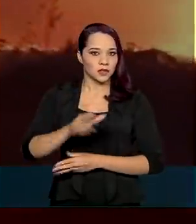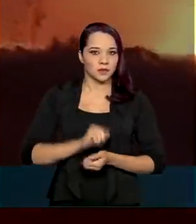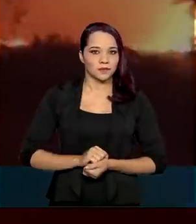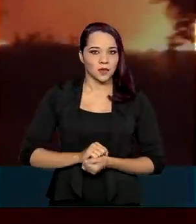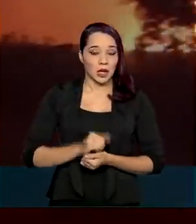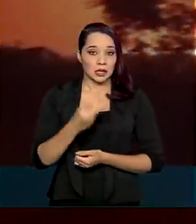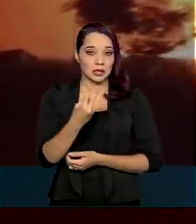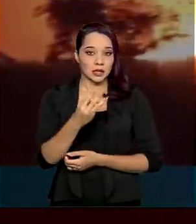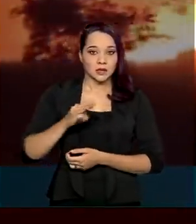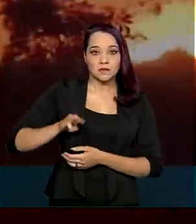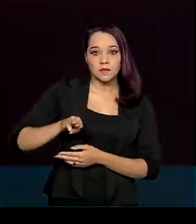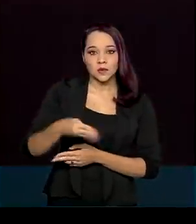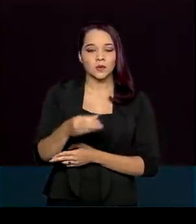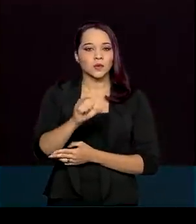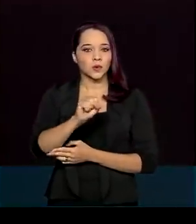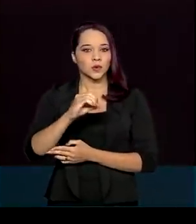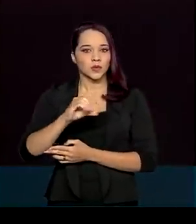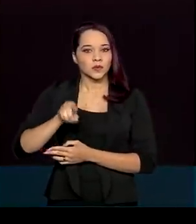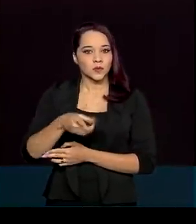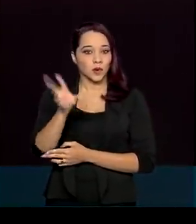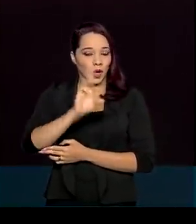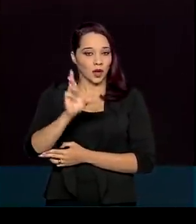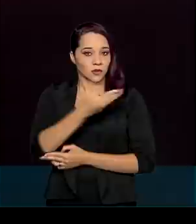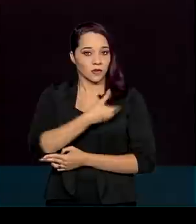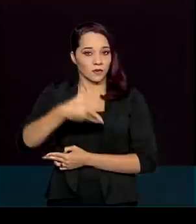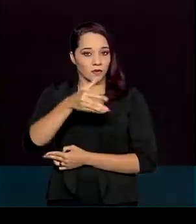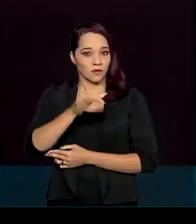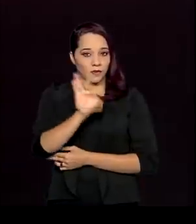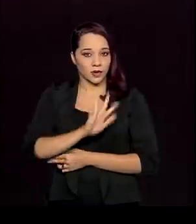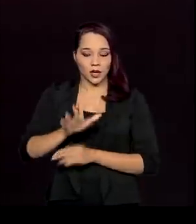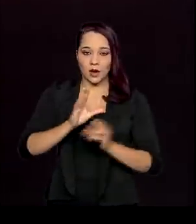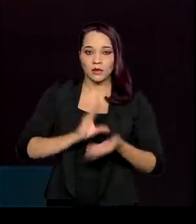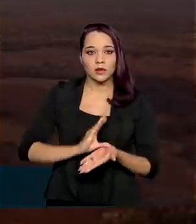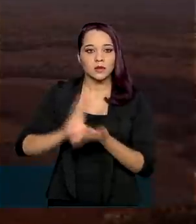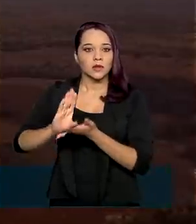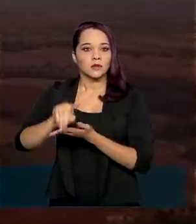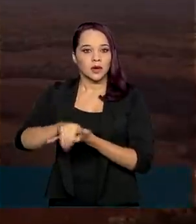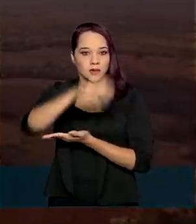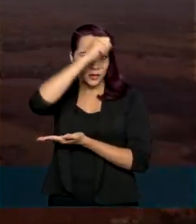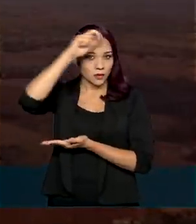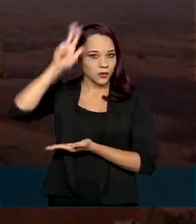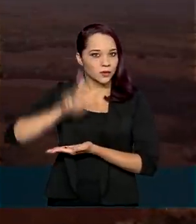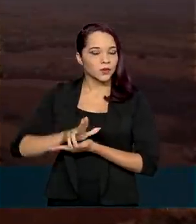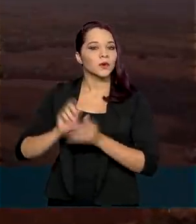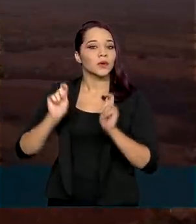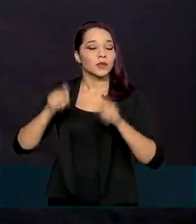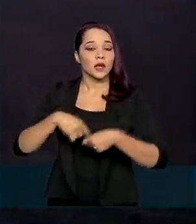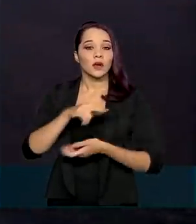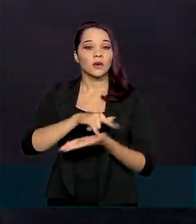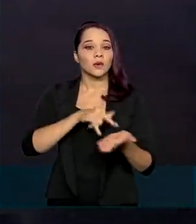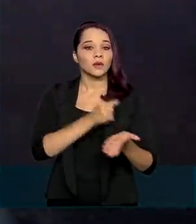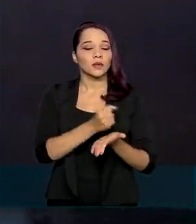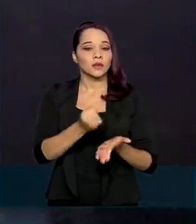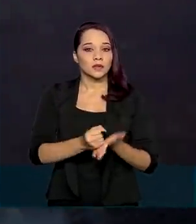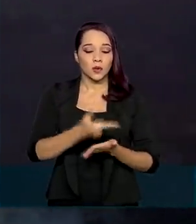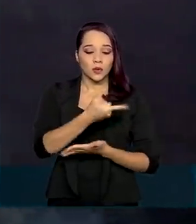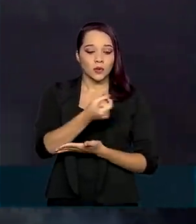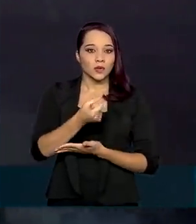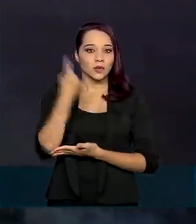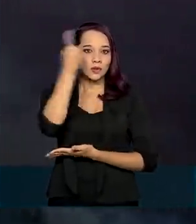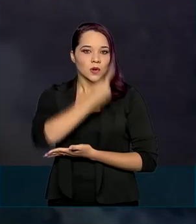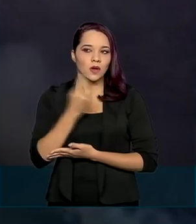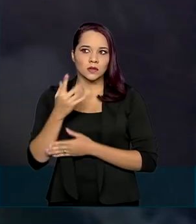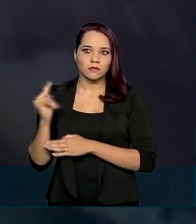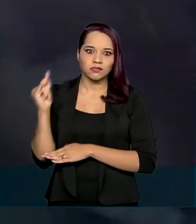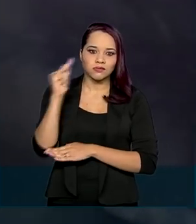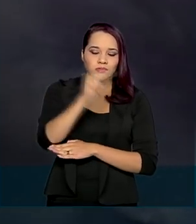3 milhões e 800 mil reais liberados pelo governo federal para Mato Grosso do Sul vão permitir a contratação de 200 horas voo